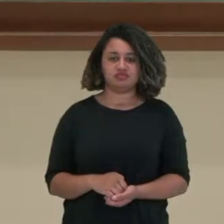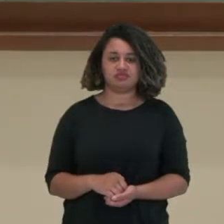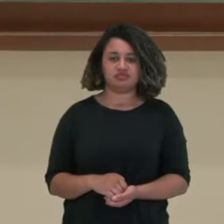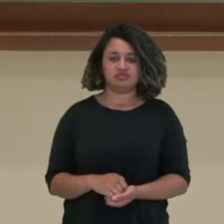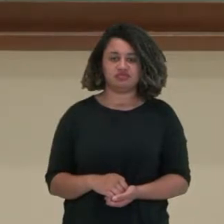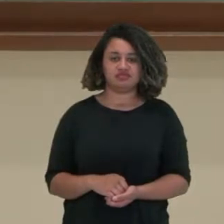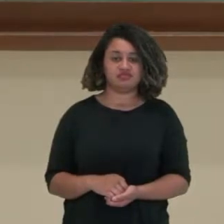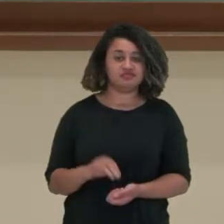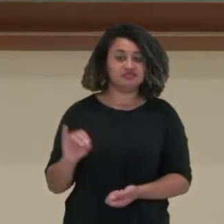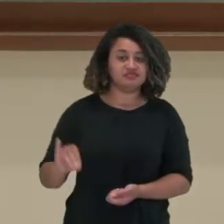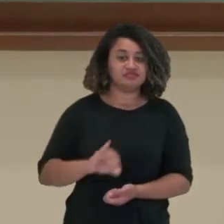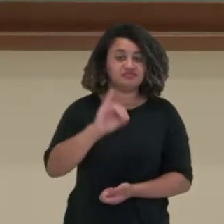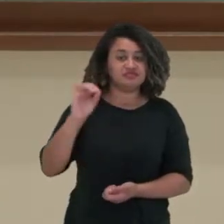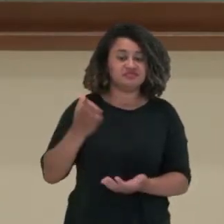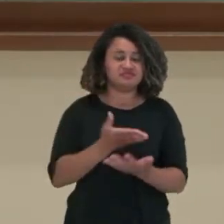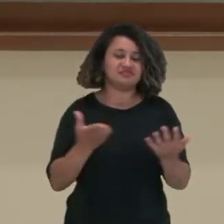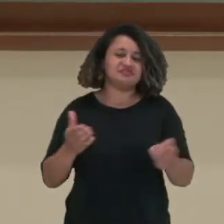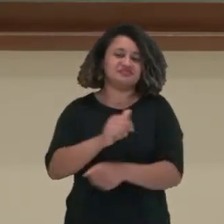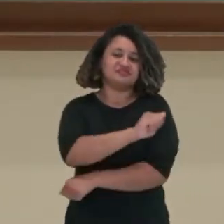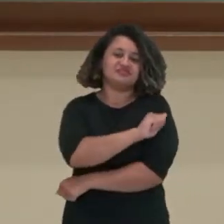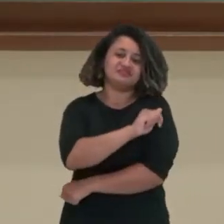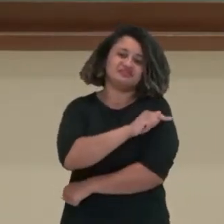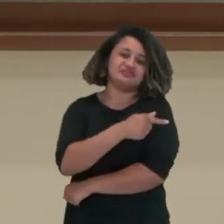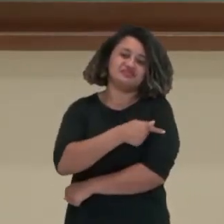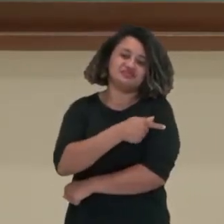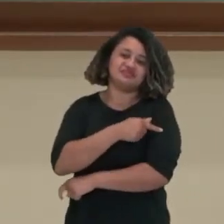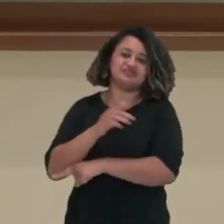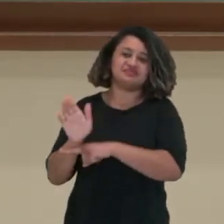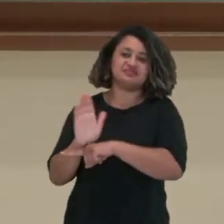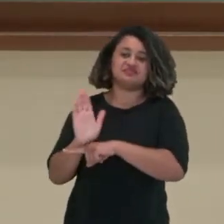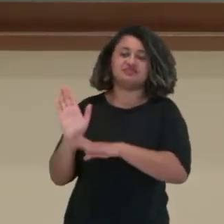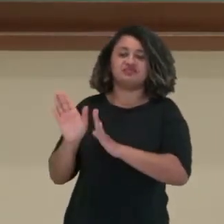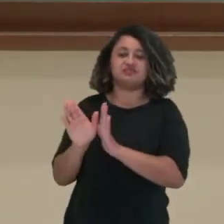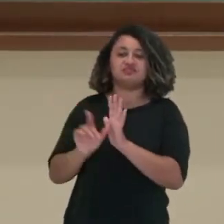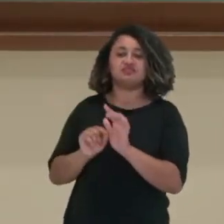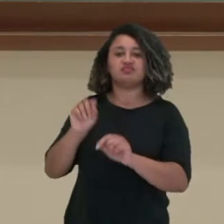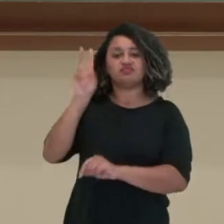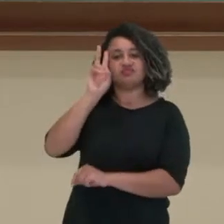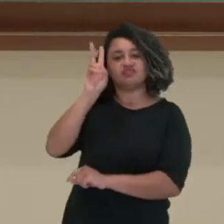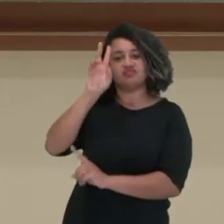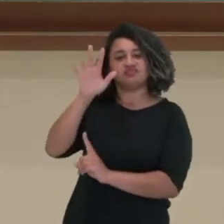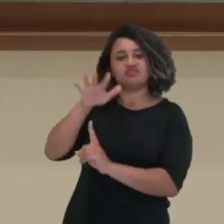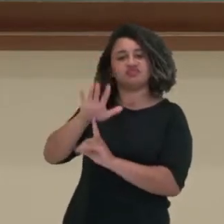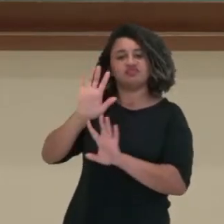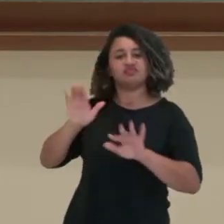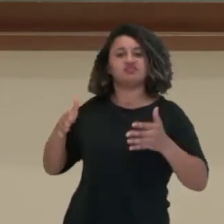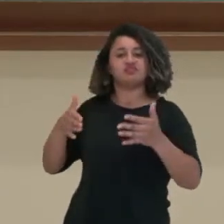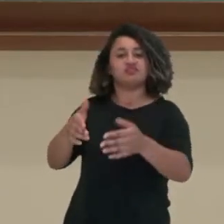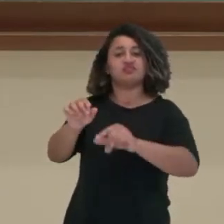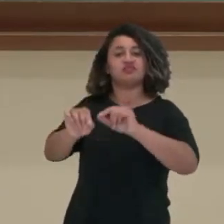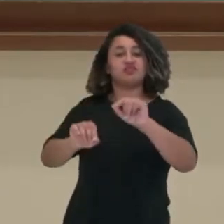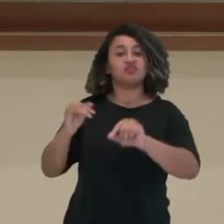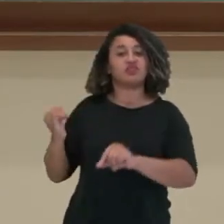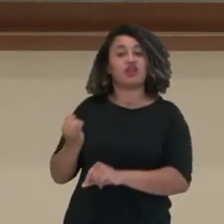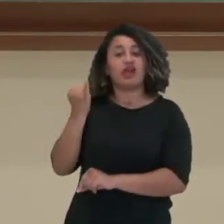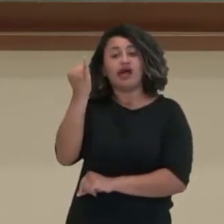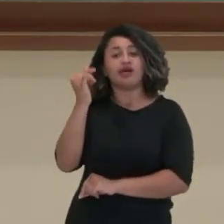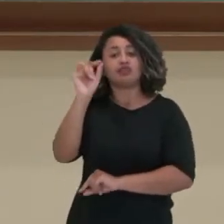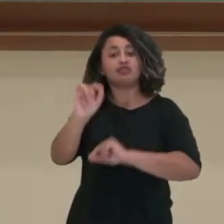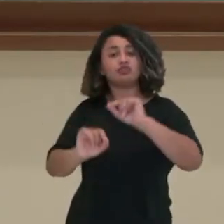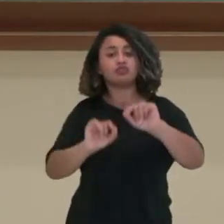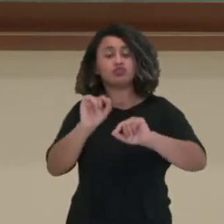Olá, estudante do sétimo ano! Nesse vídeo vamos falar sobre a história do Paraná, mais especificamente sobre a importância